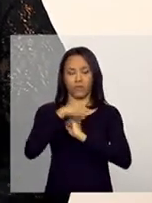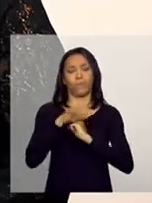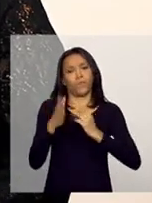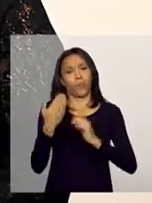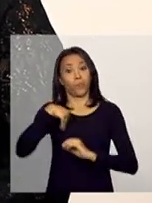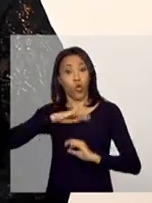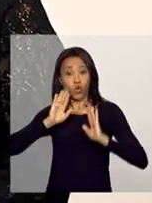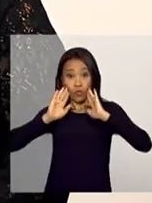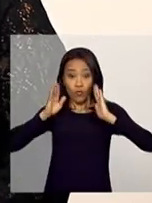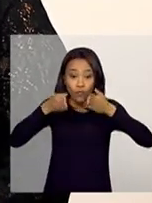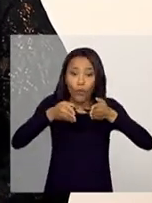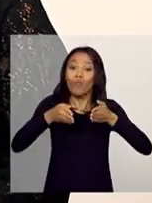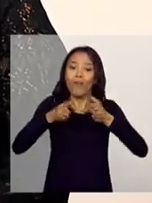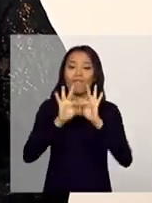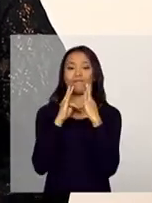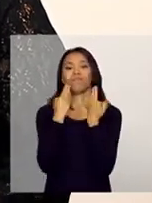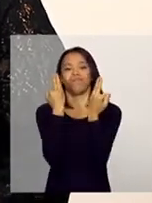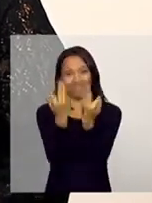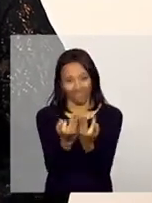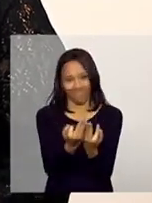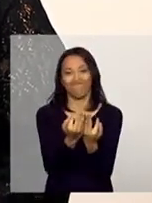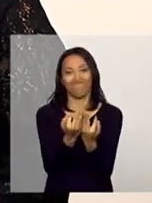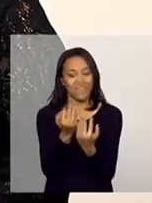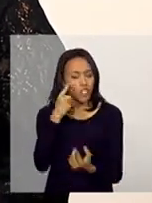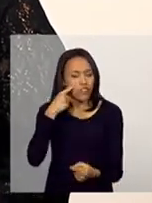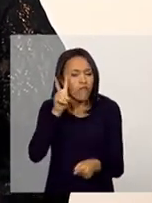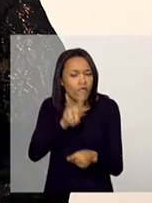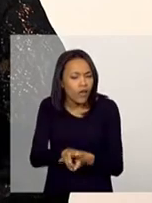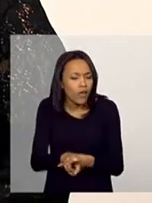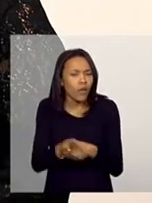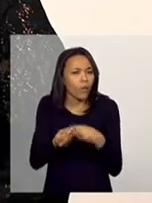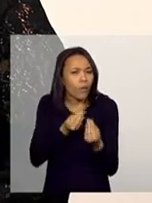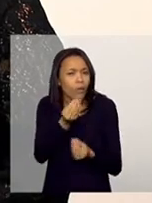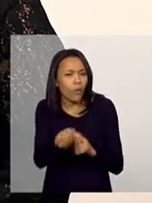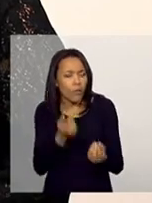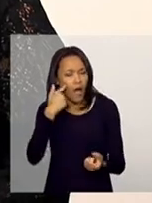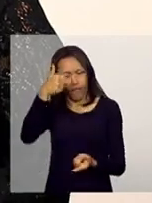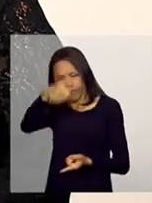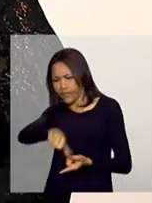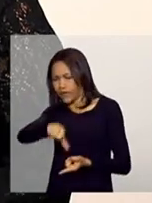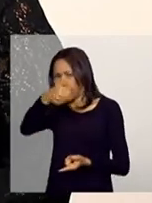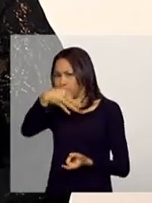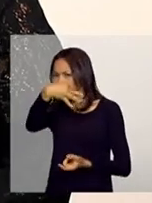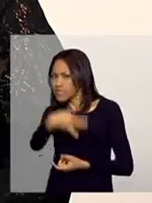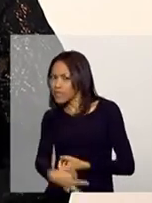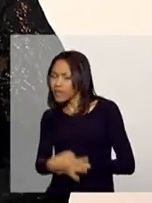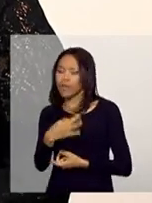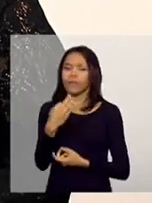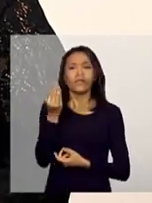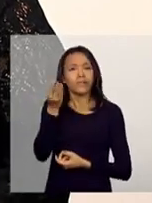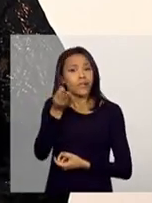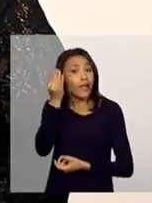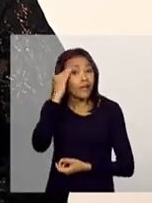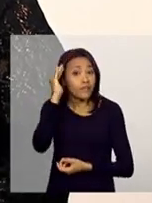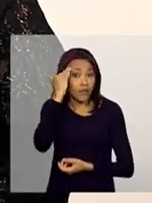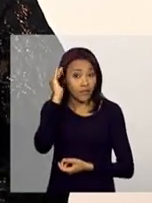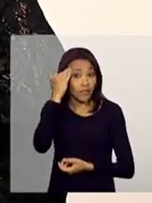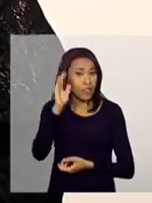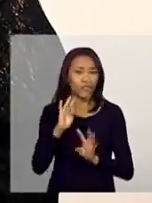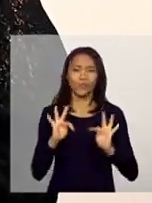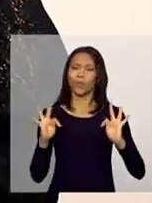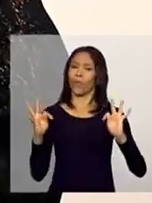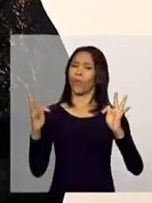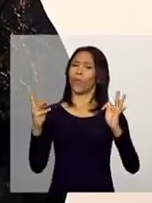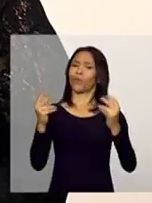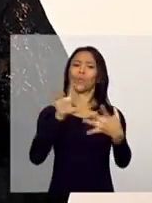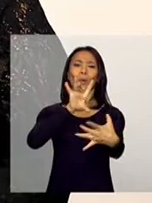na família, de acompanhá-la, de fazer o diagnóstico correto, de compreender todas essas situações